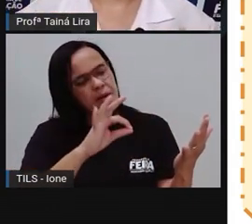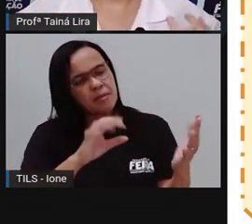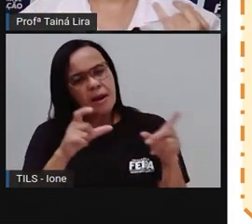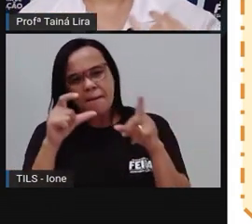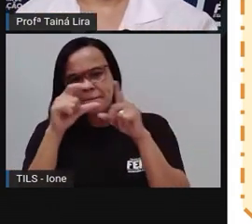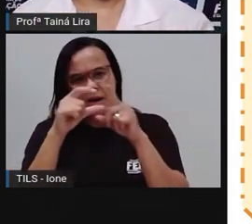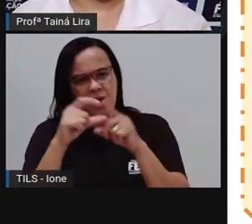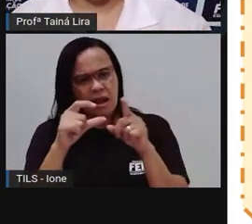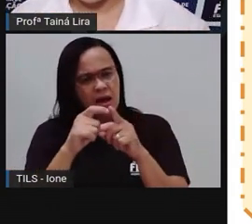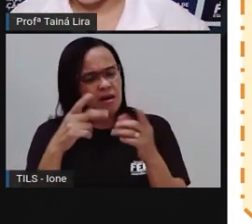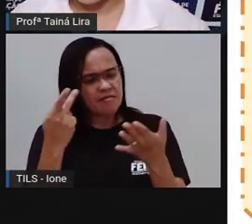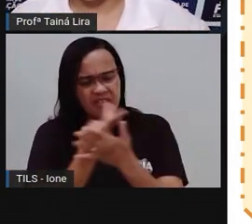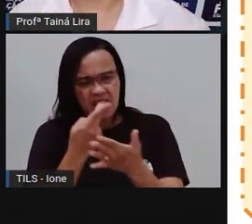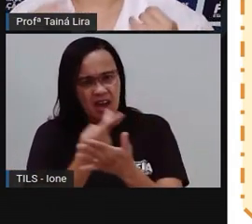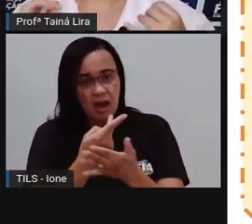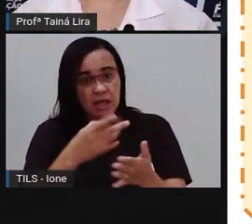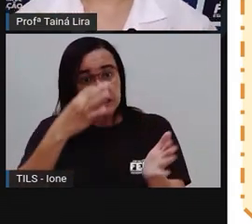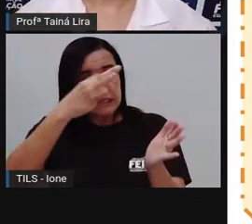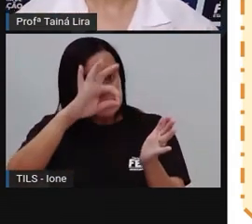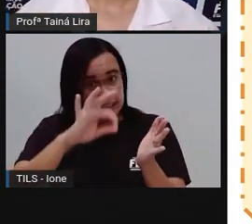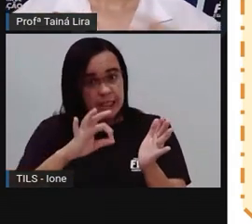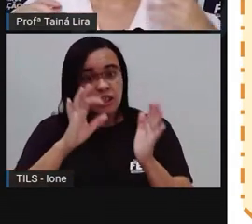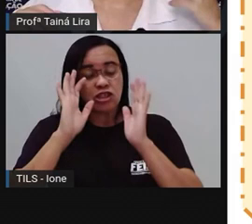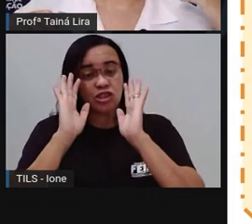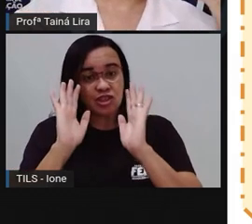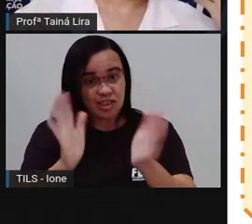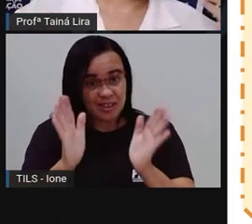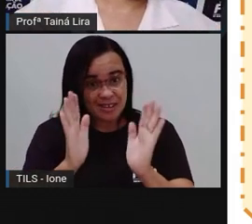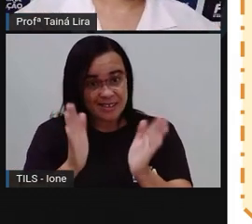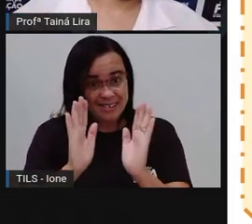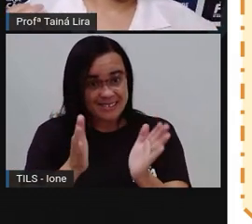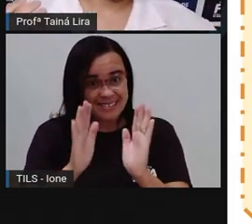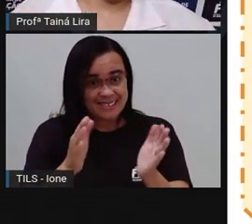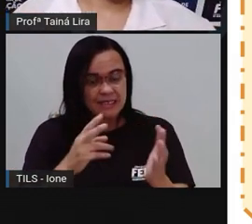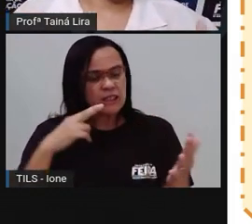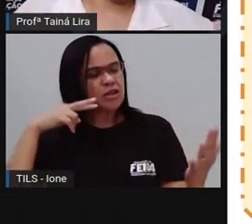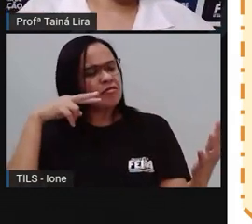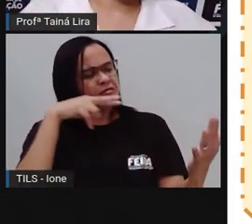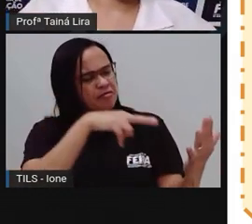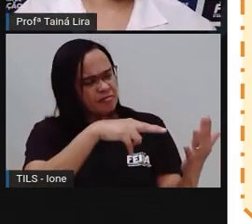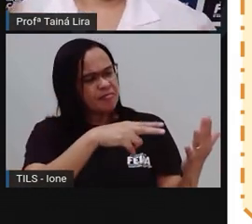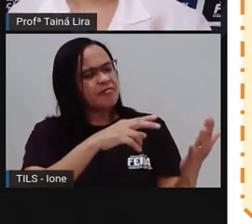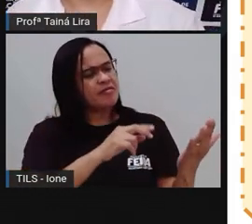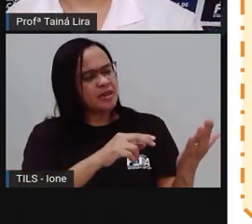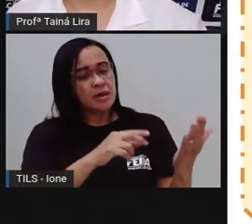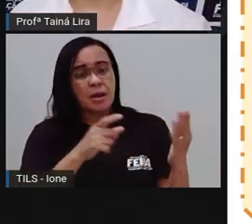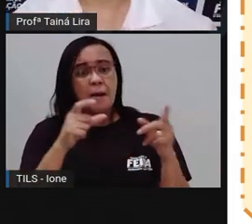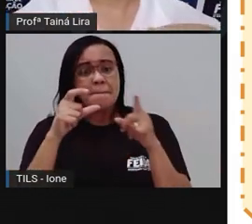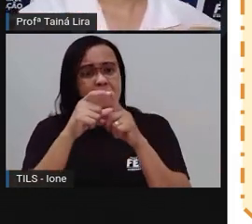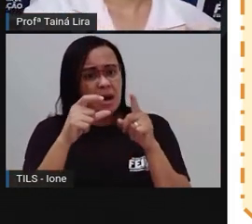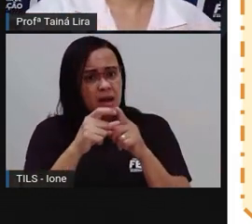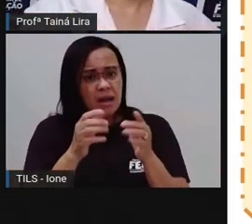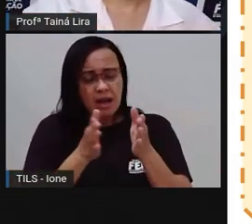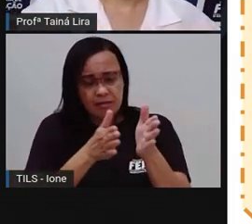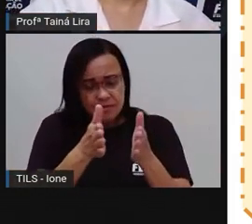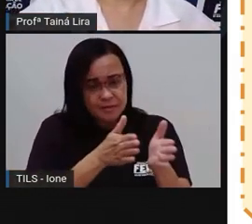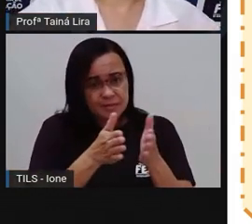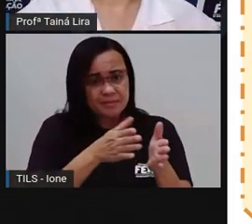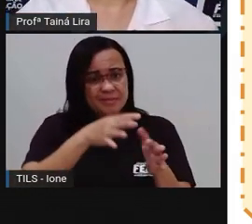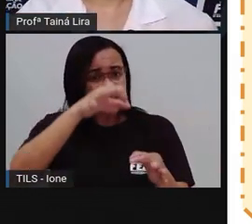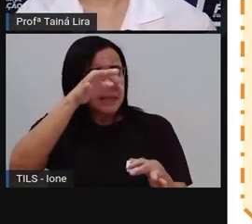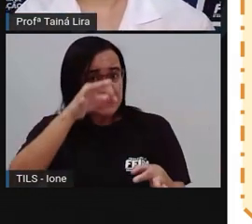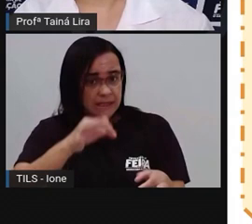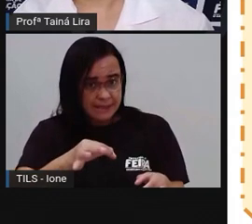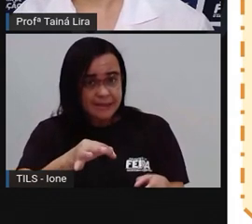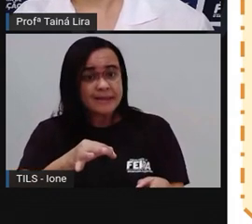eu escrevi errado e já corrigi, tá bom? Eu olhei se eu dei o espaço ali entre as palavrinhas, eu